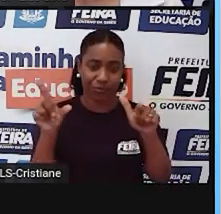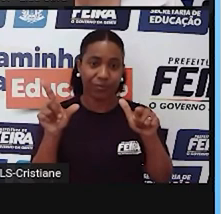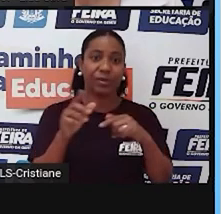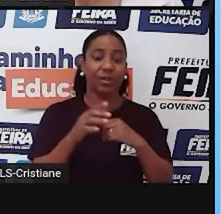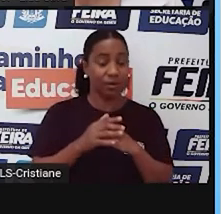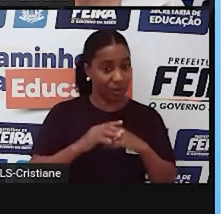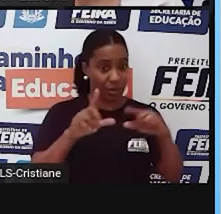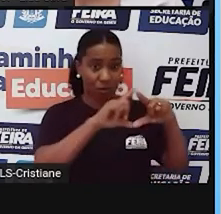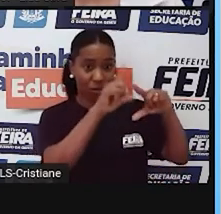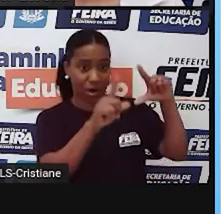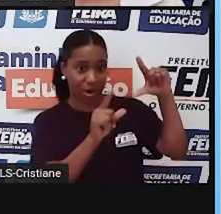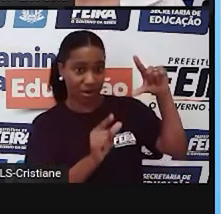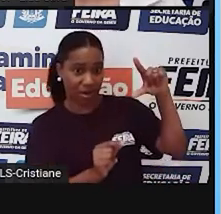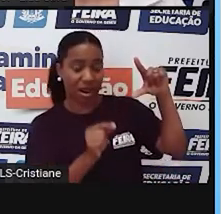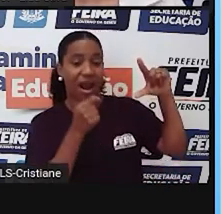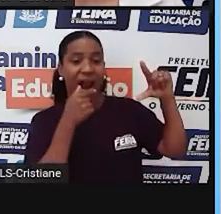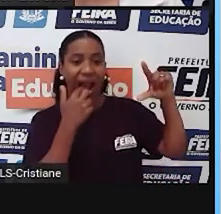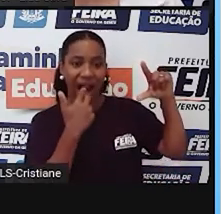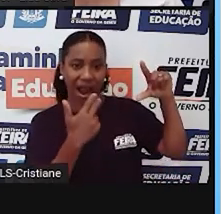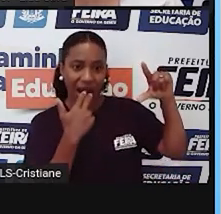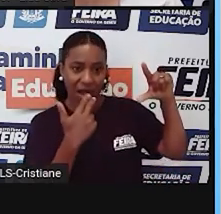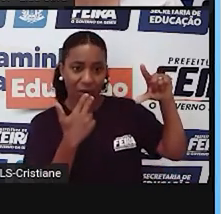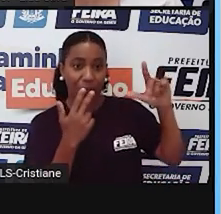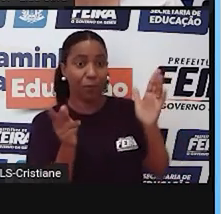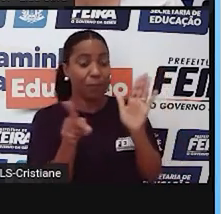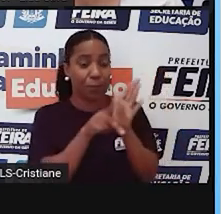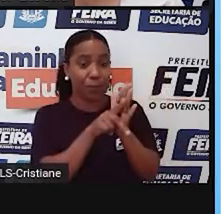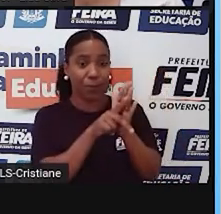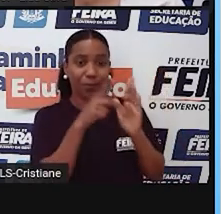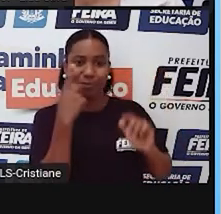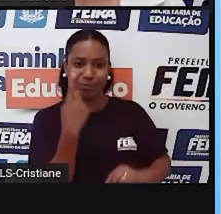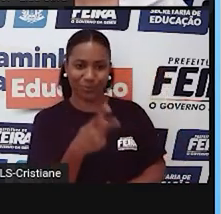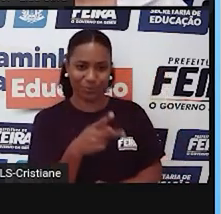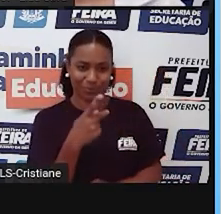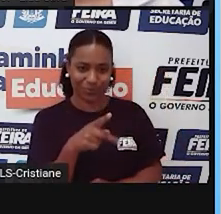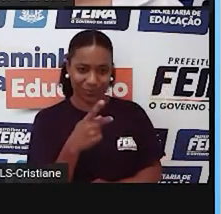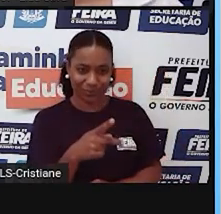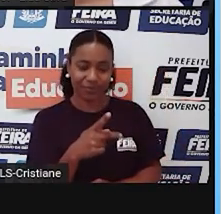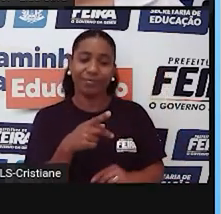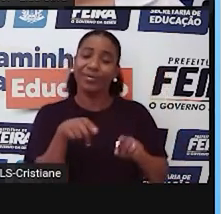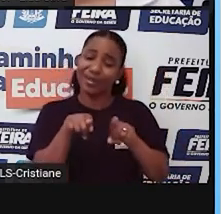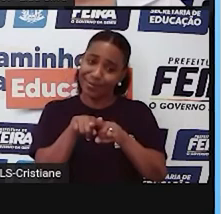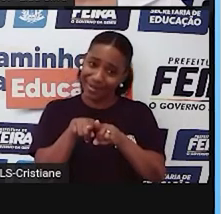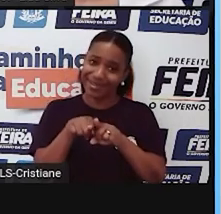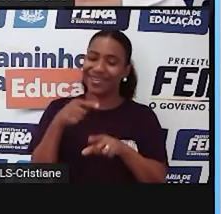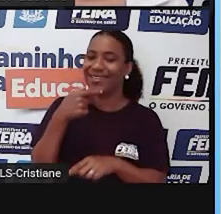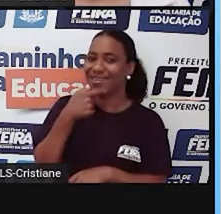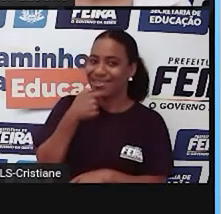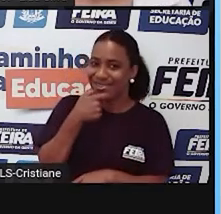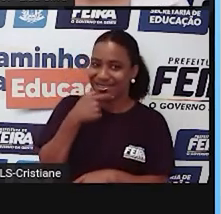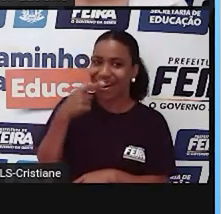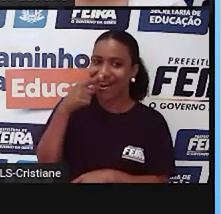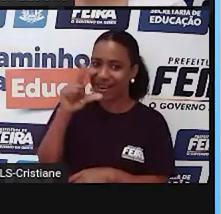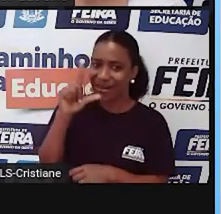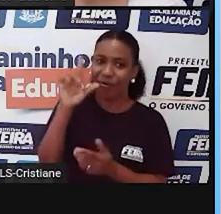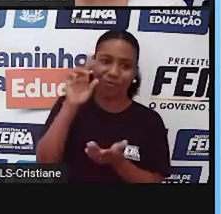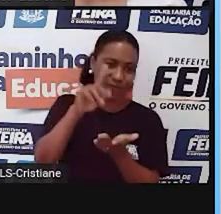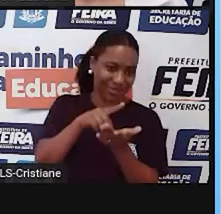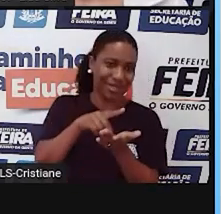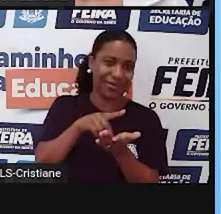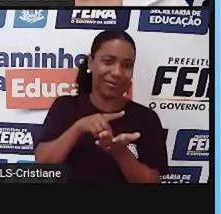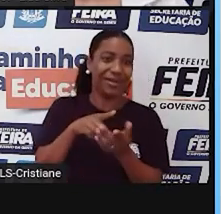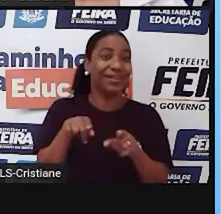africano, que é também uma língua oficial, como o inglês. Mas, a depender do lugar,